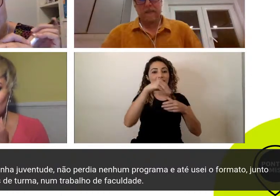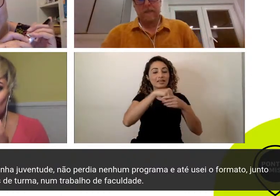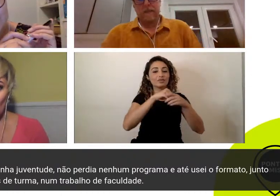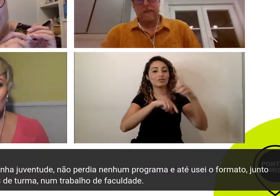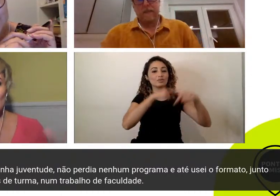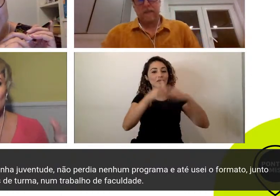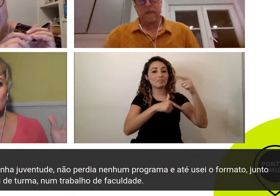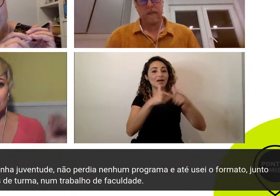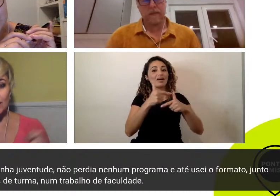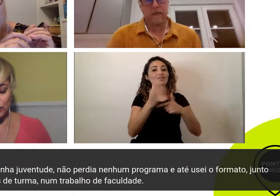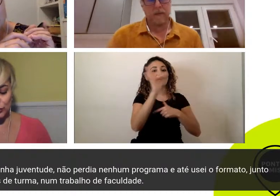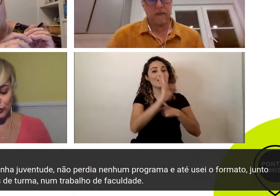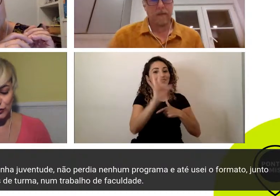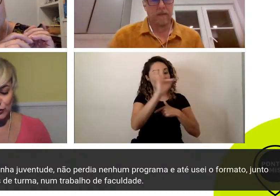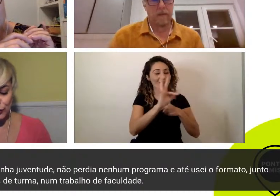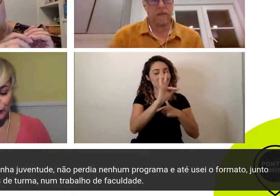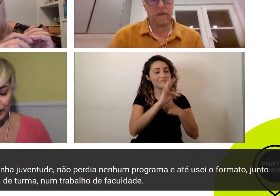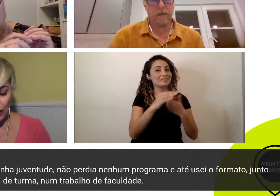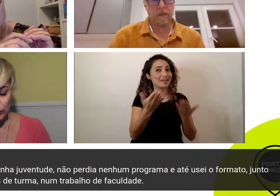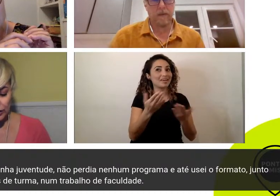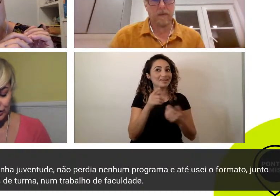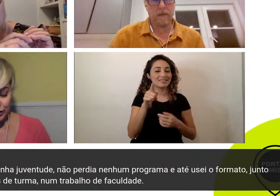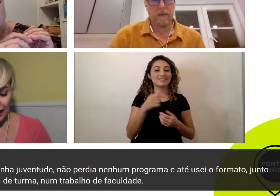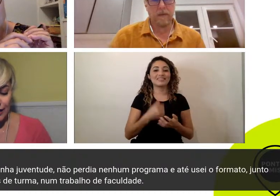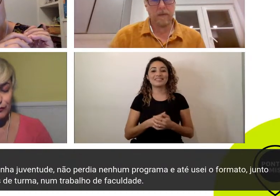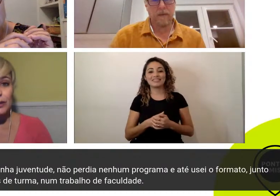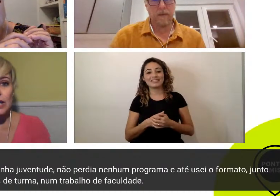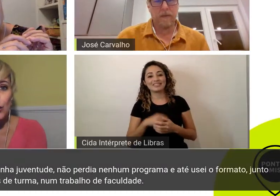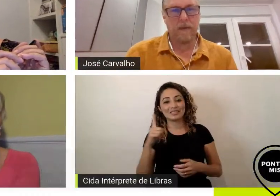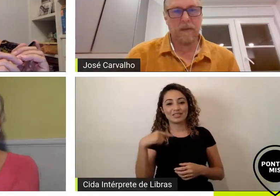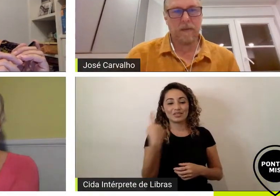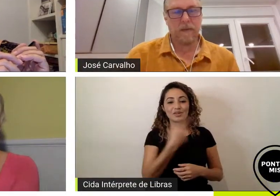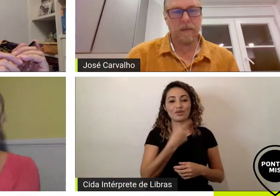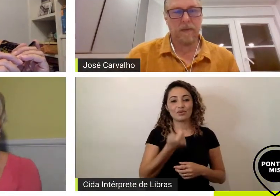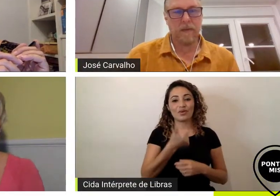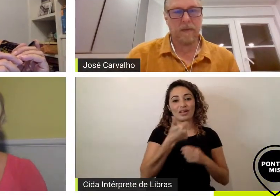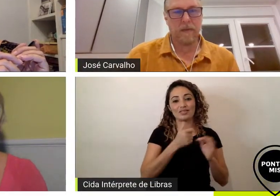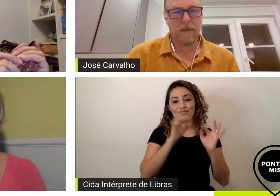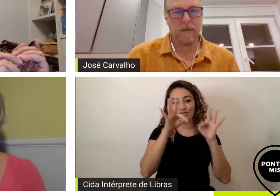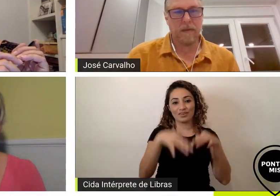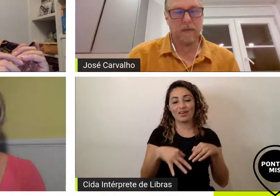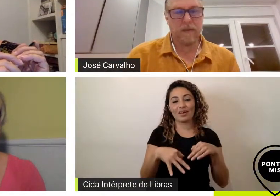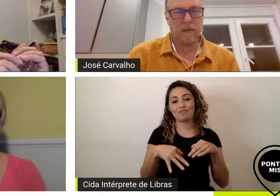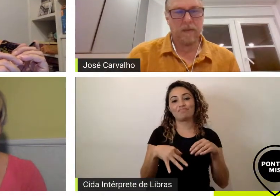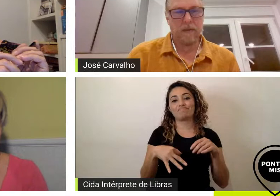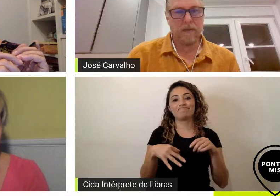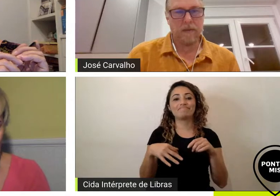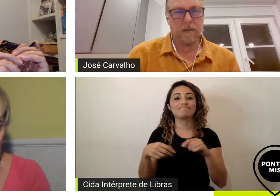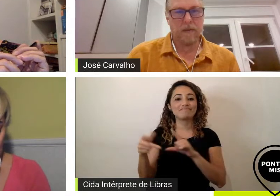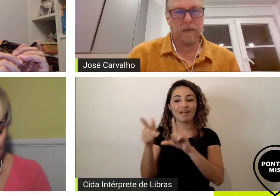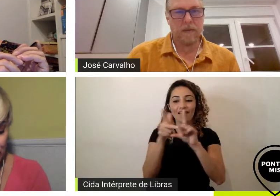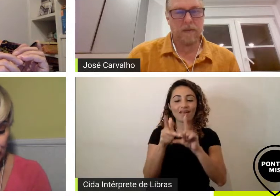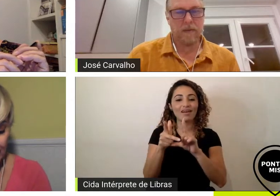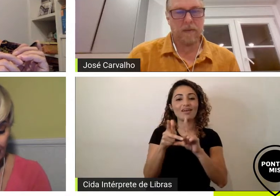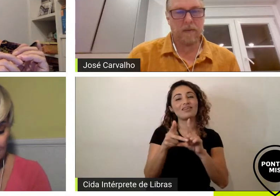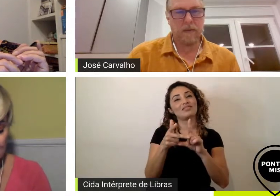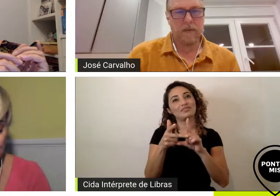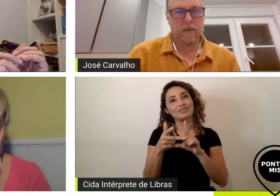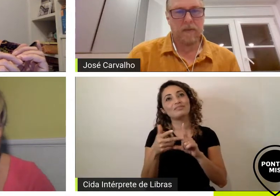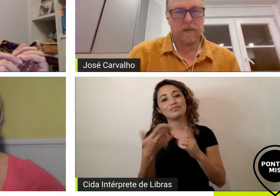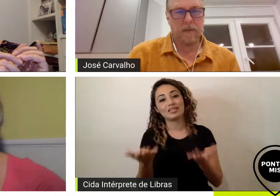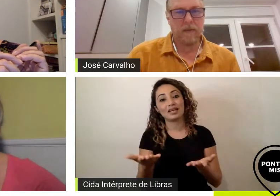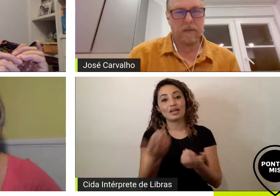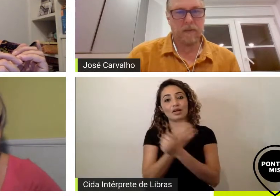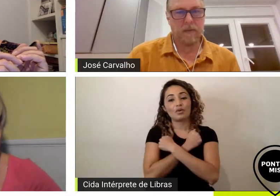já quase chegando aqui no nosso final de live mandar um abraço para o pessoal que está acompanhando a gente de